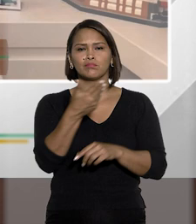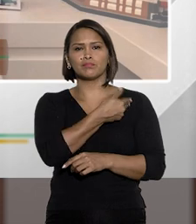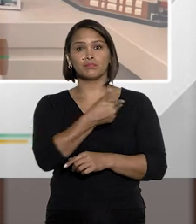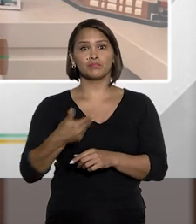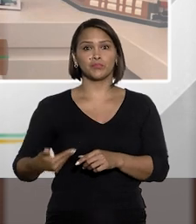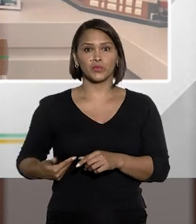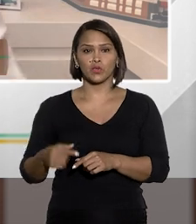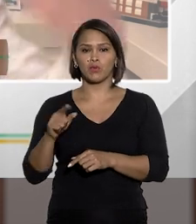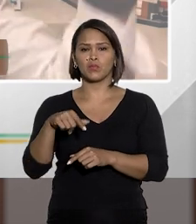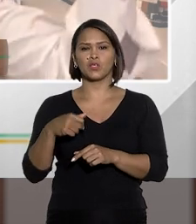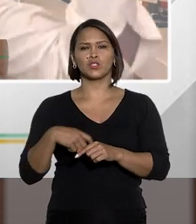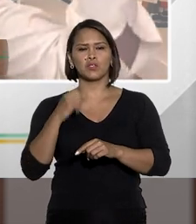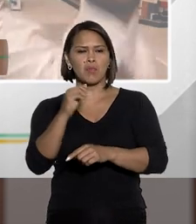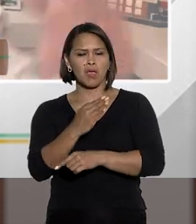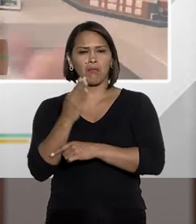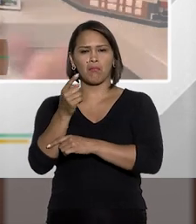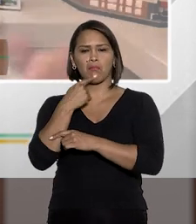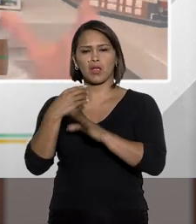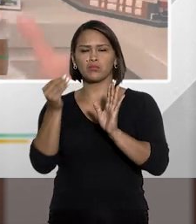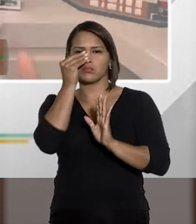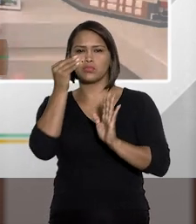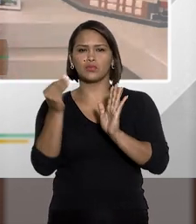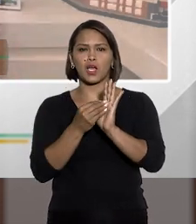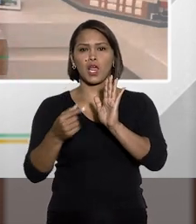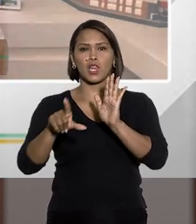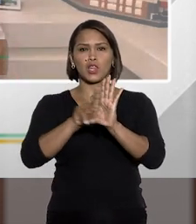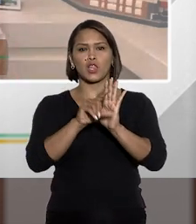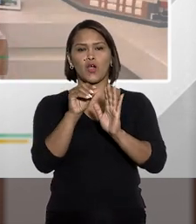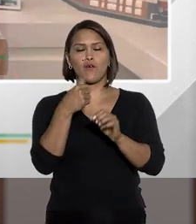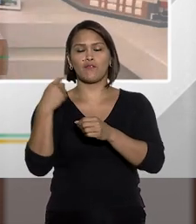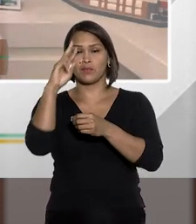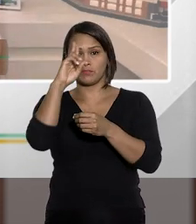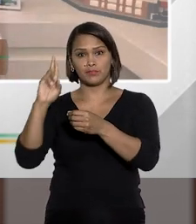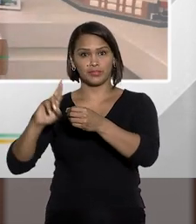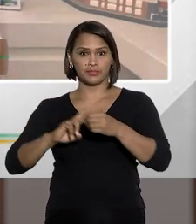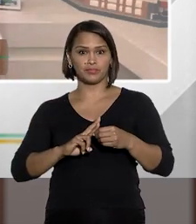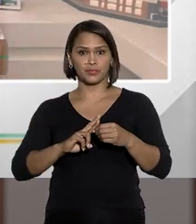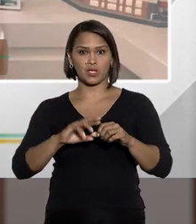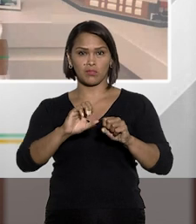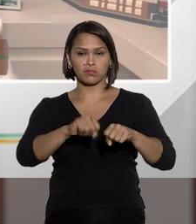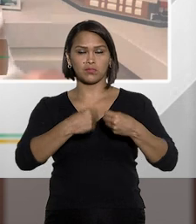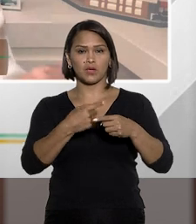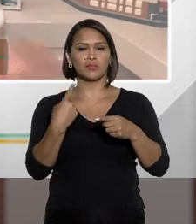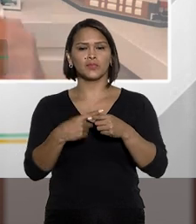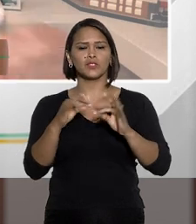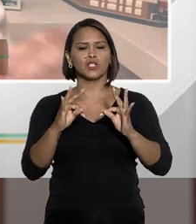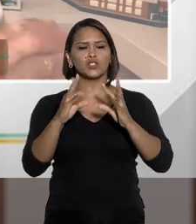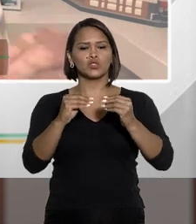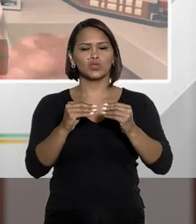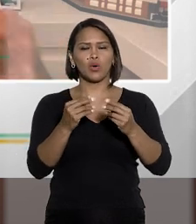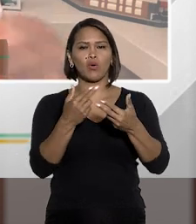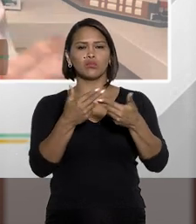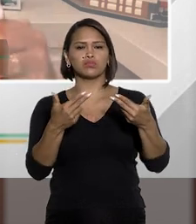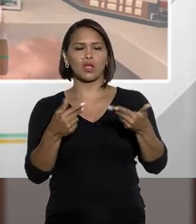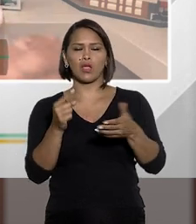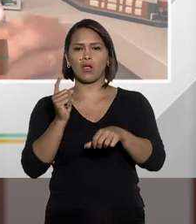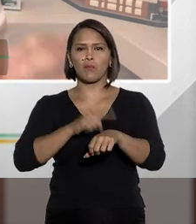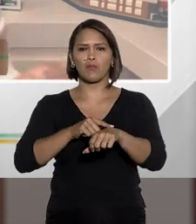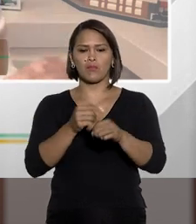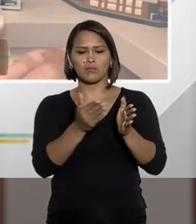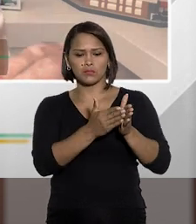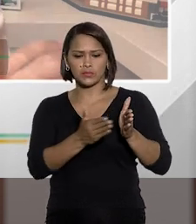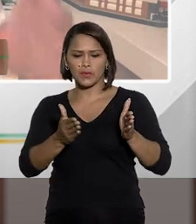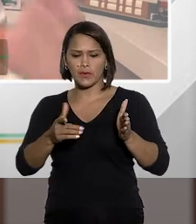função pública sob a espada de Damocles da nova lei de abuso de autoridade se a todo e qualquer